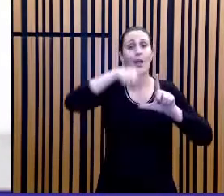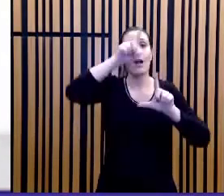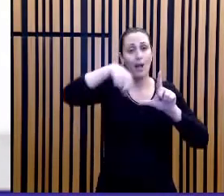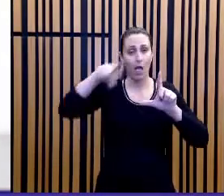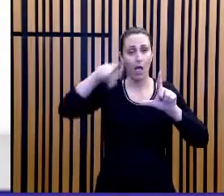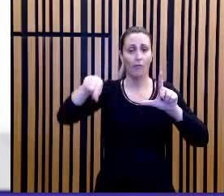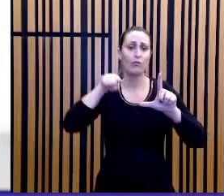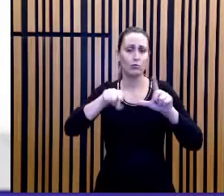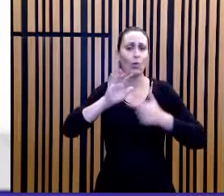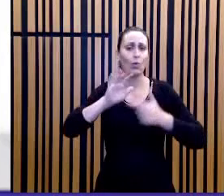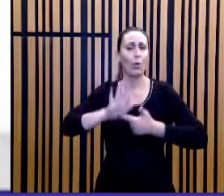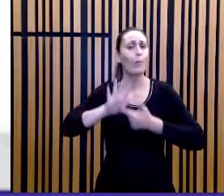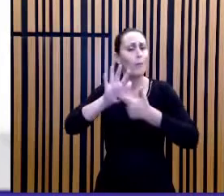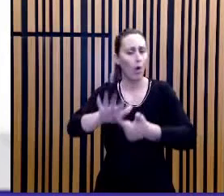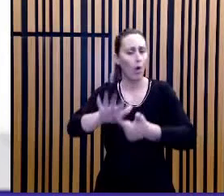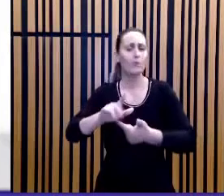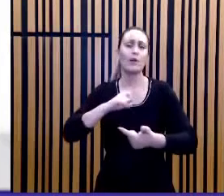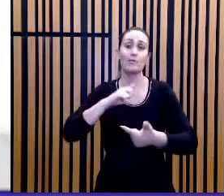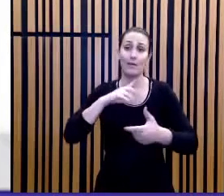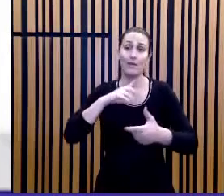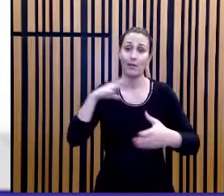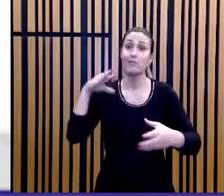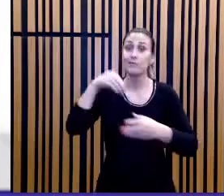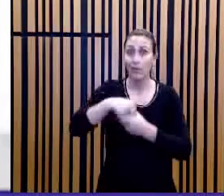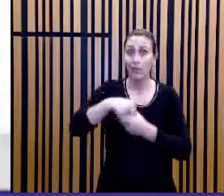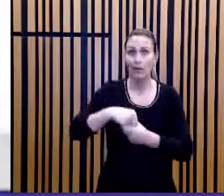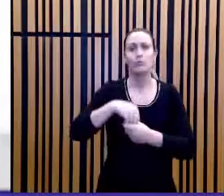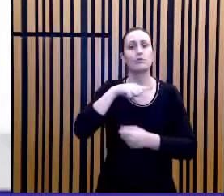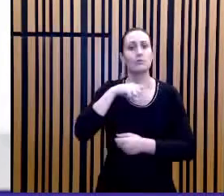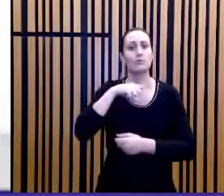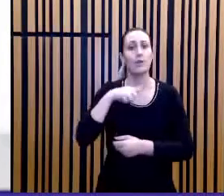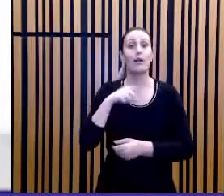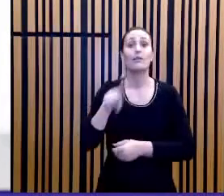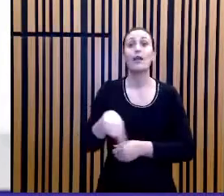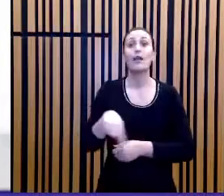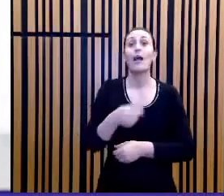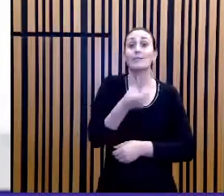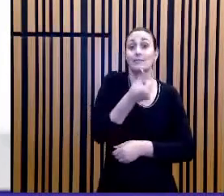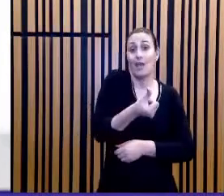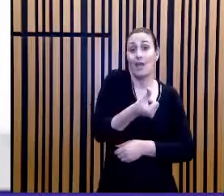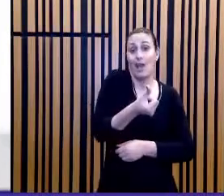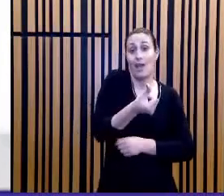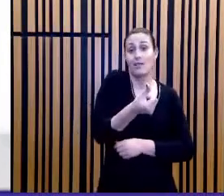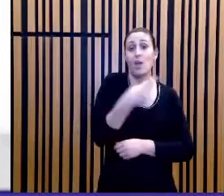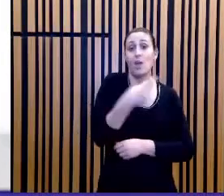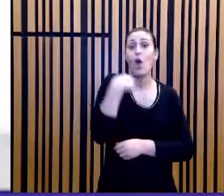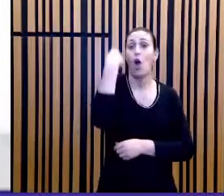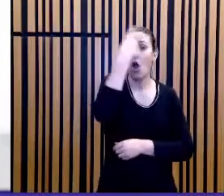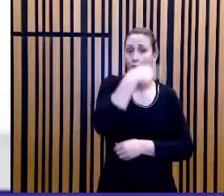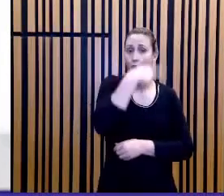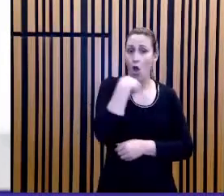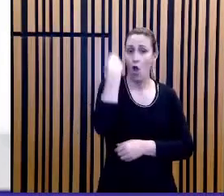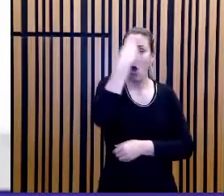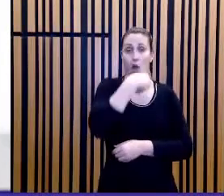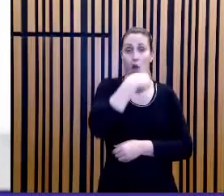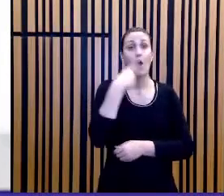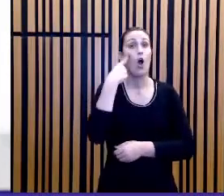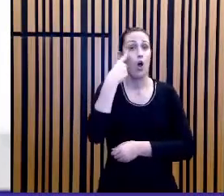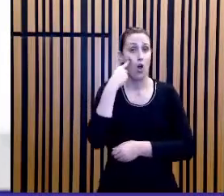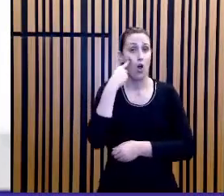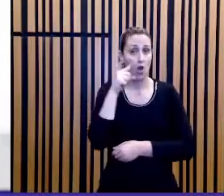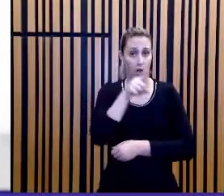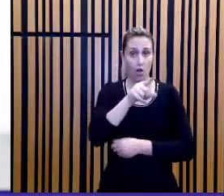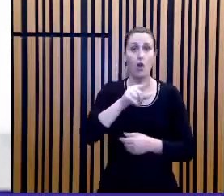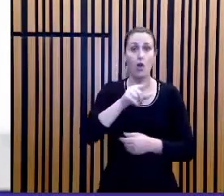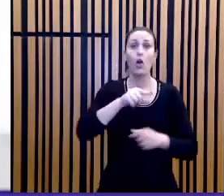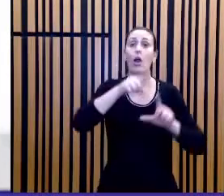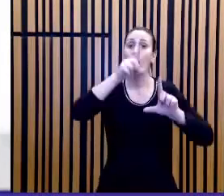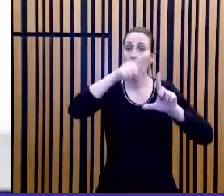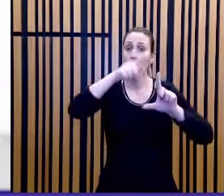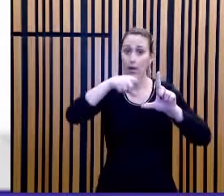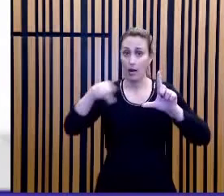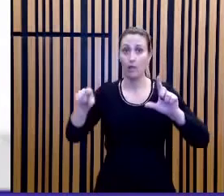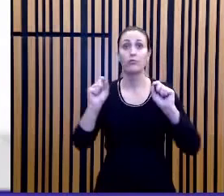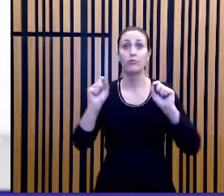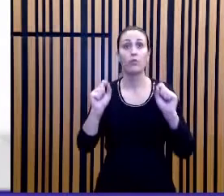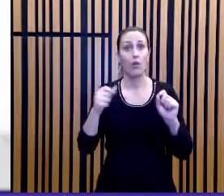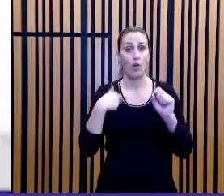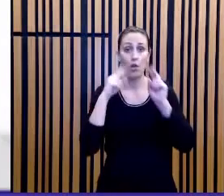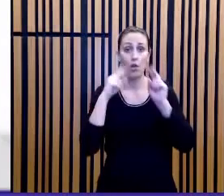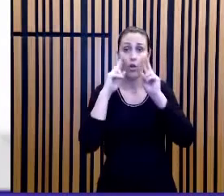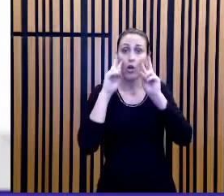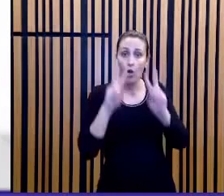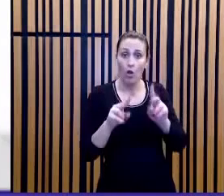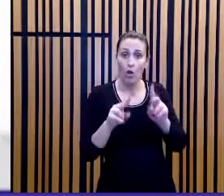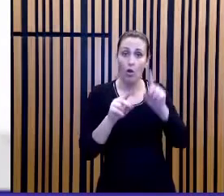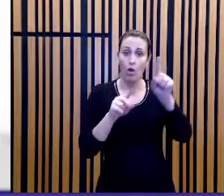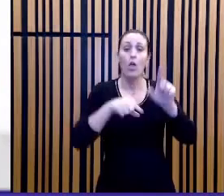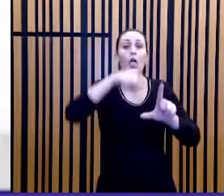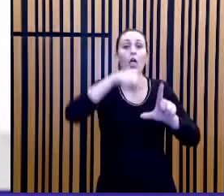temperatura interna de um aparelho eletrônico durante as seis primeiras horas de funcionamento, eis aí o gráfico. O que eu quero saber olhando para esse gráfico é